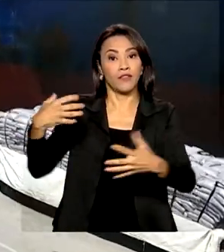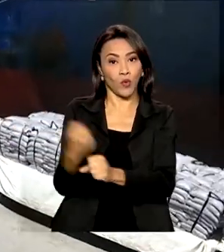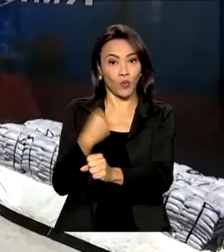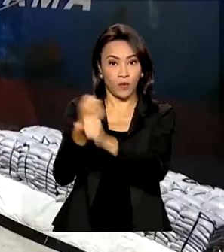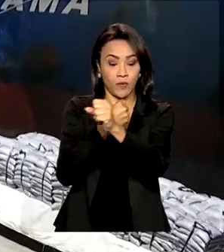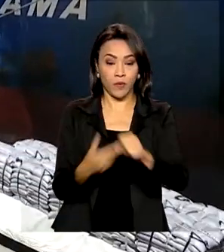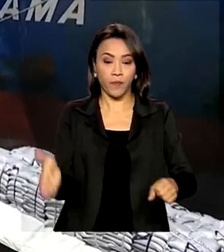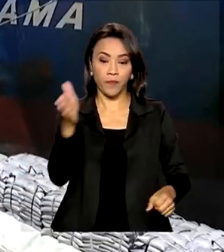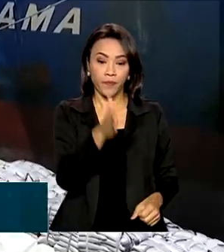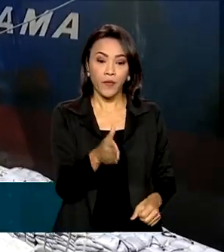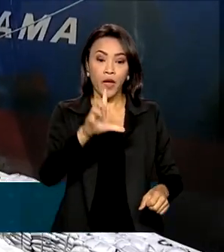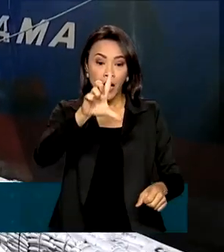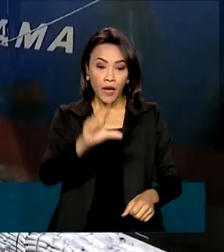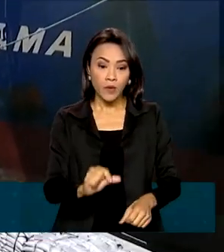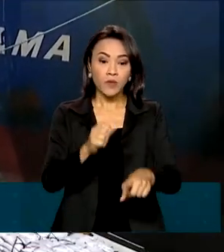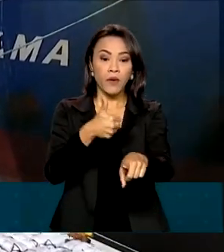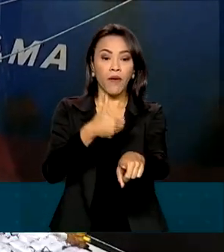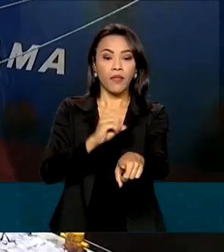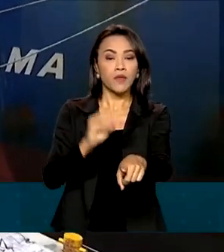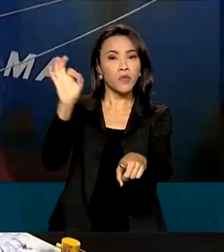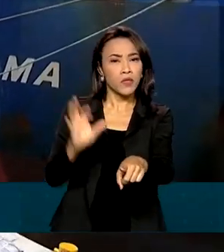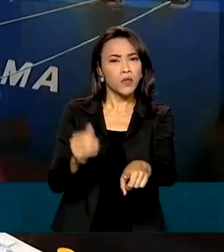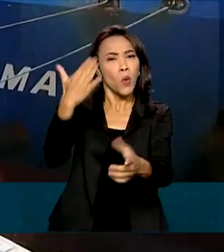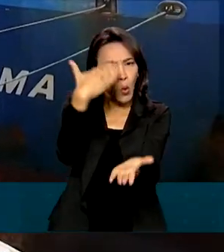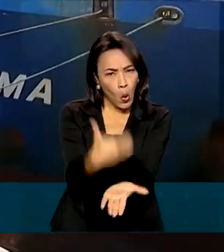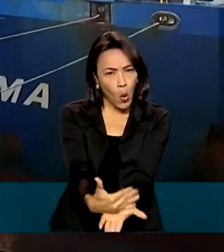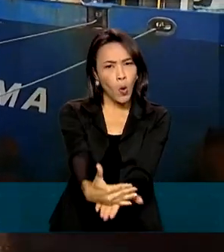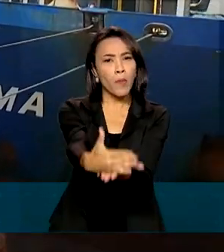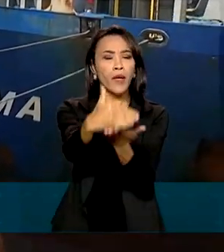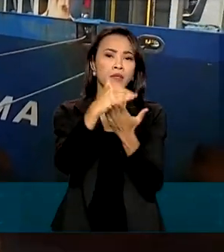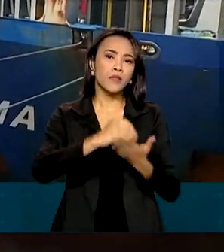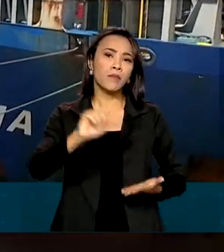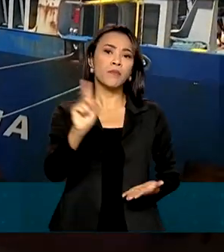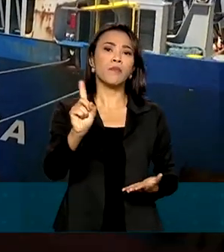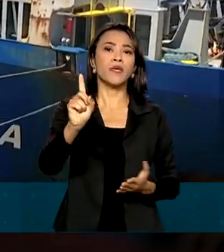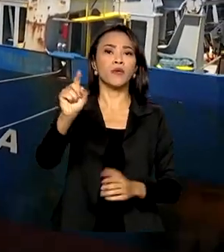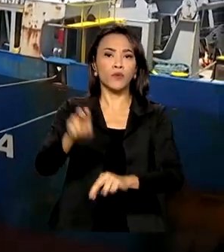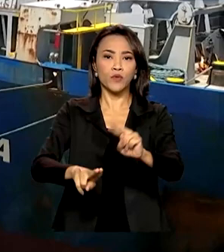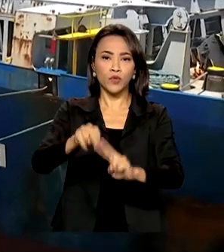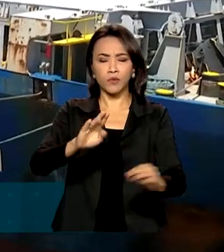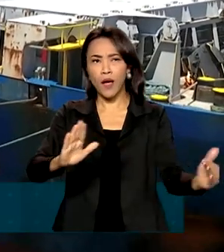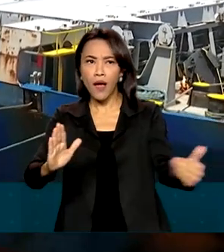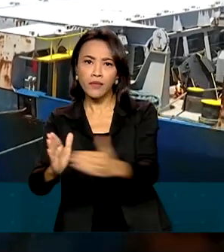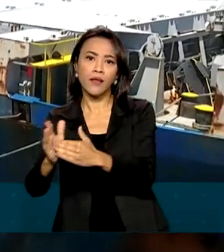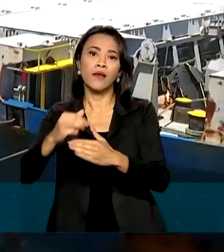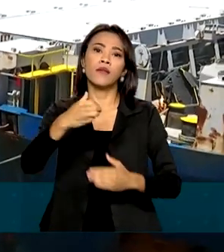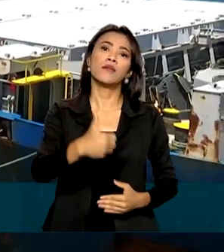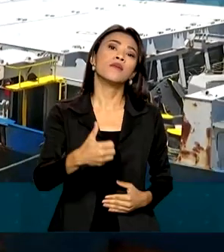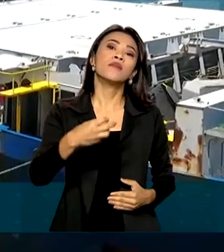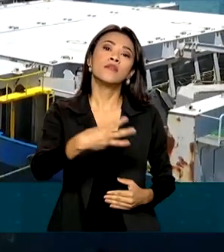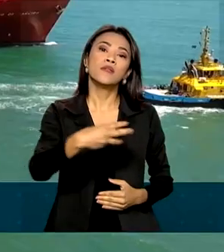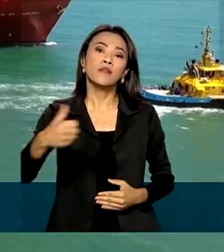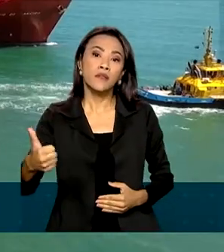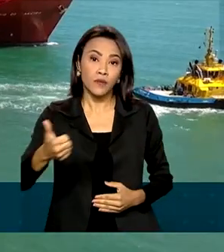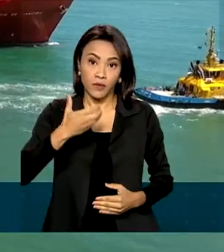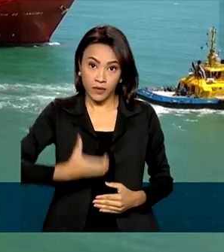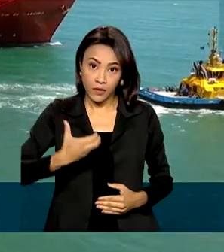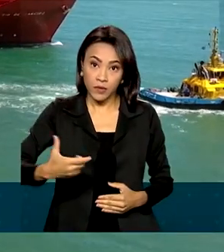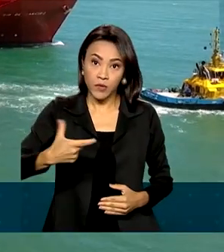será de 10%, passa a valer no dia 1º de junho e vai vigorar até 31 de dezembro de 2023.